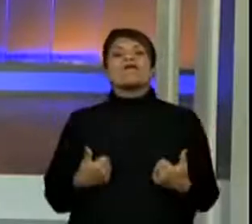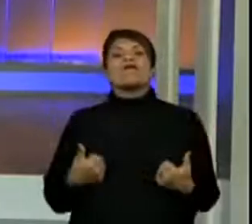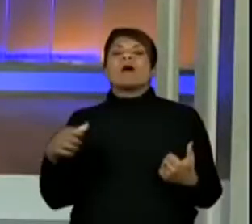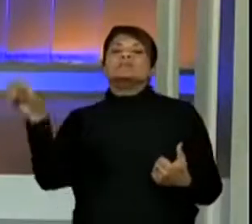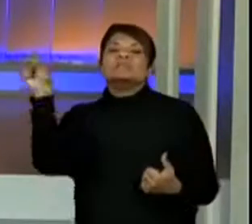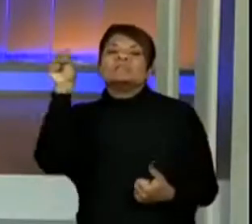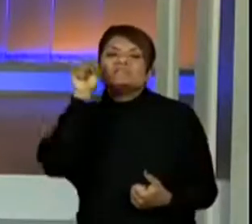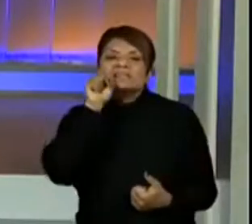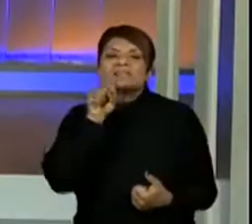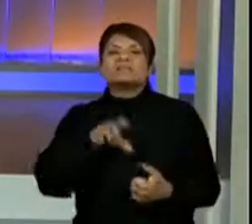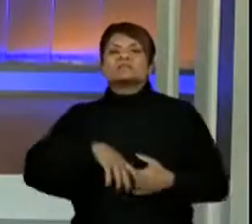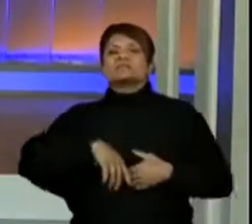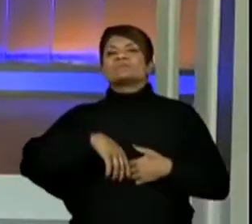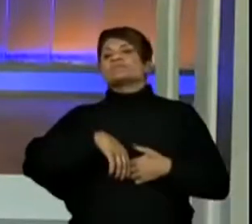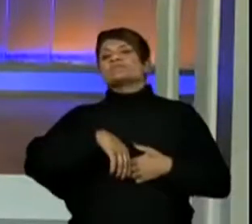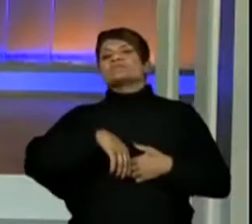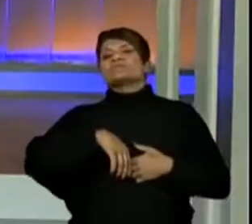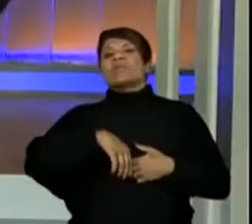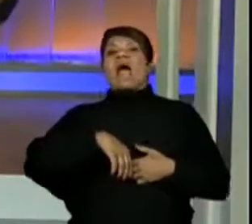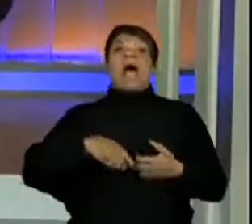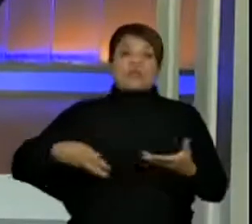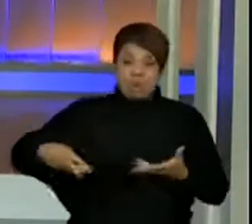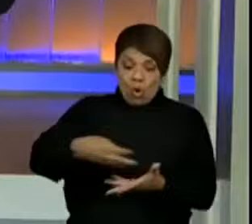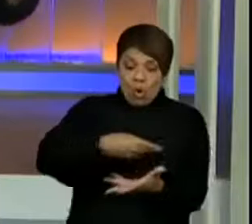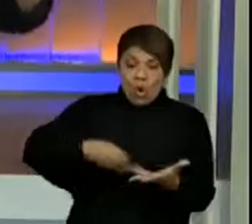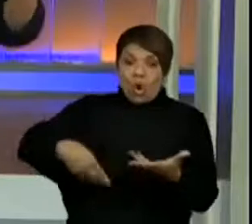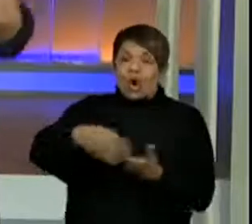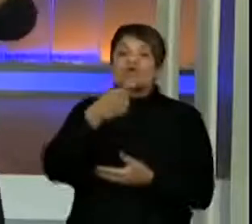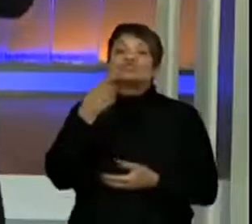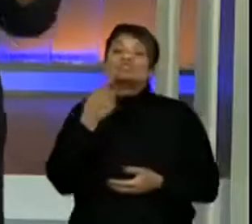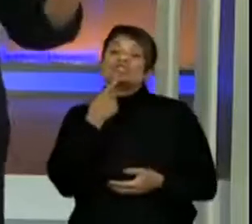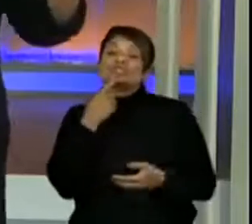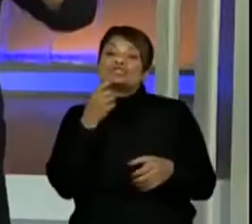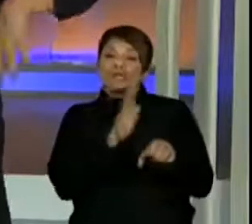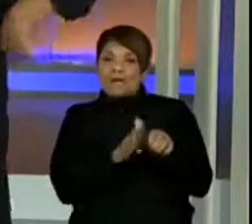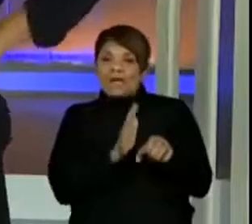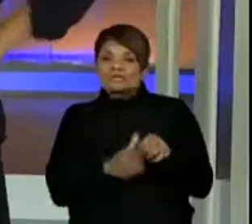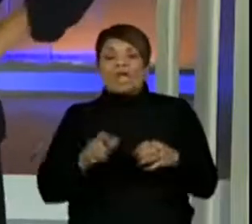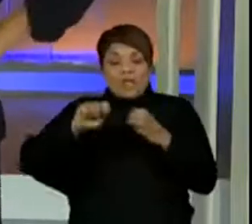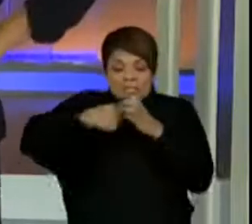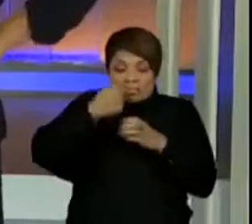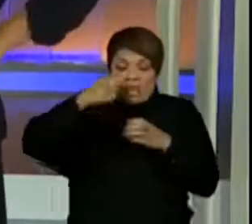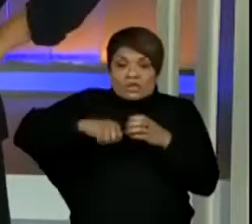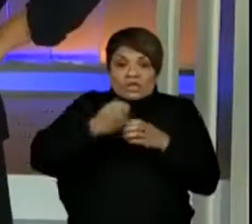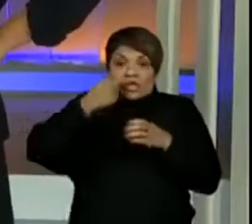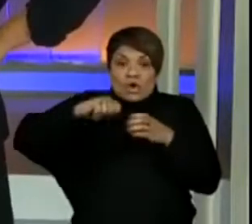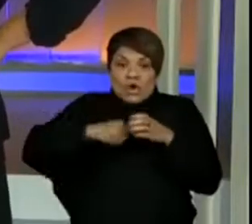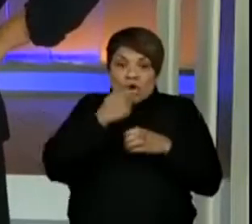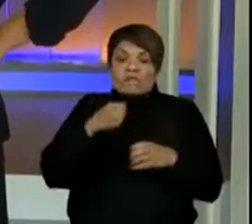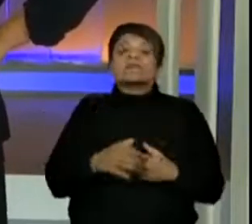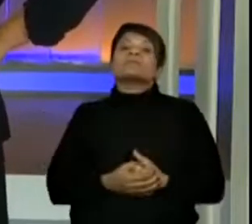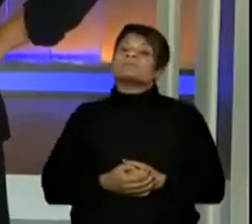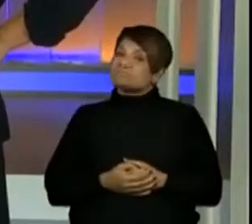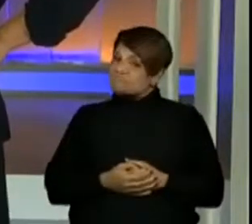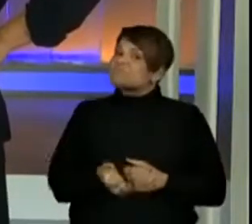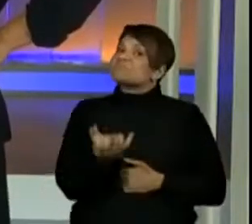cenoura, molho de tomate, danoninho. Nossa, quanta coisa.